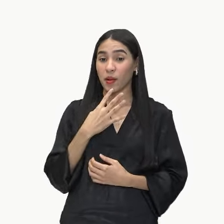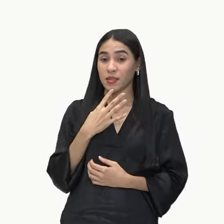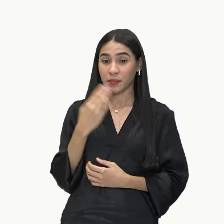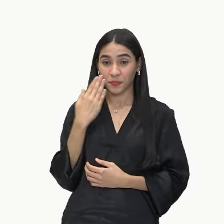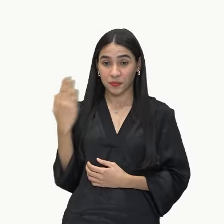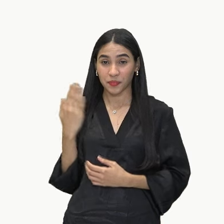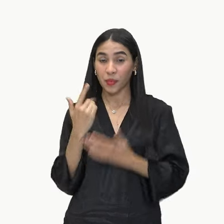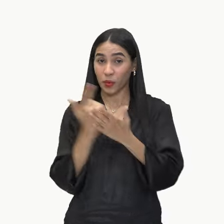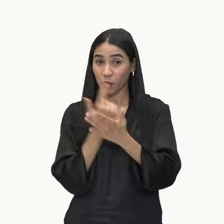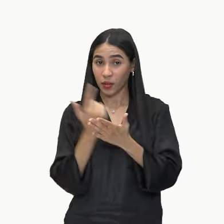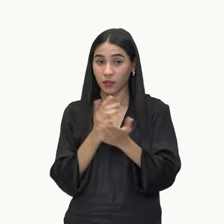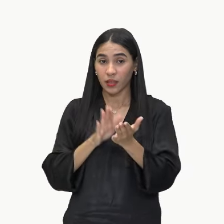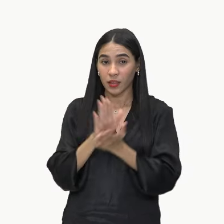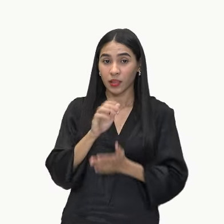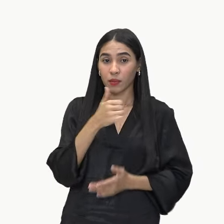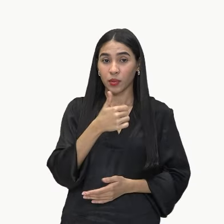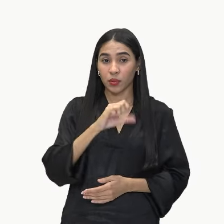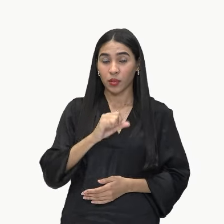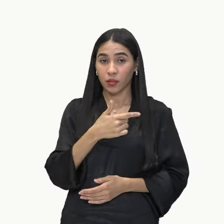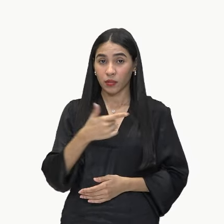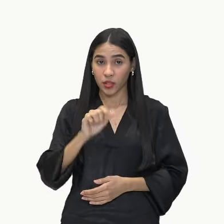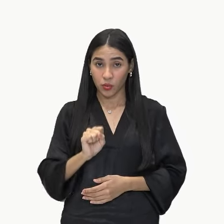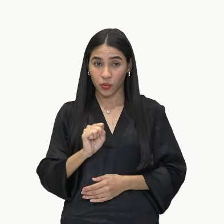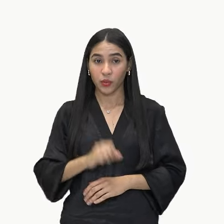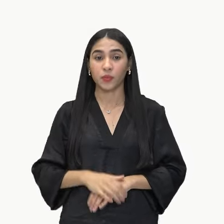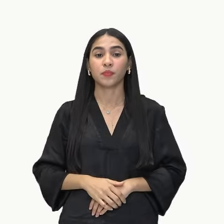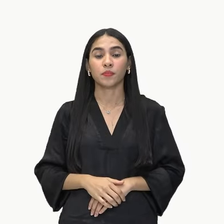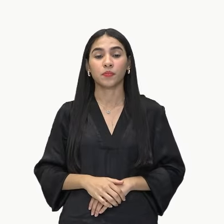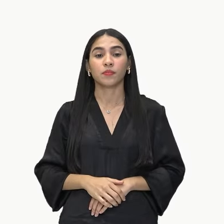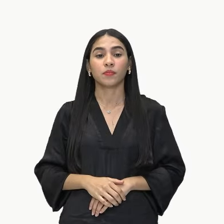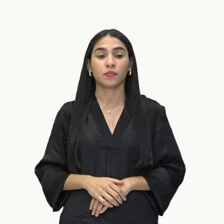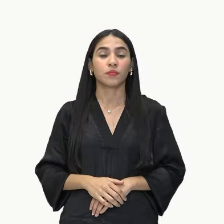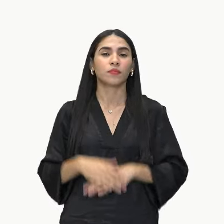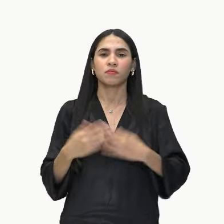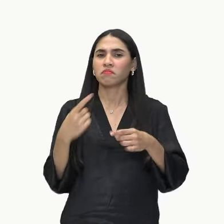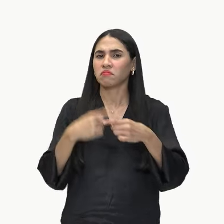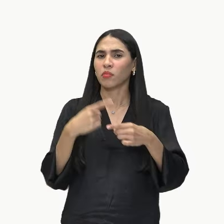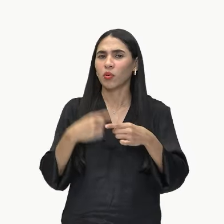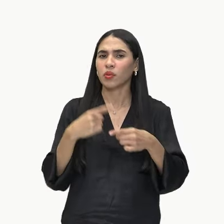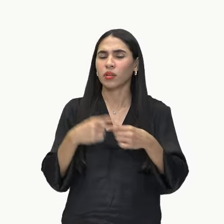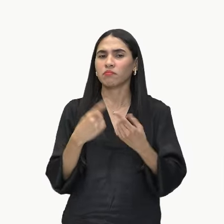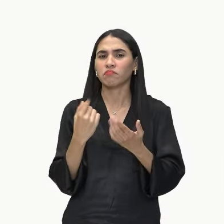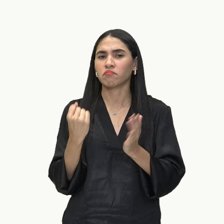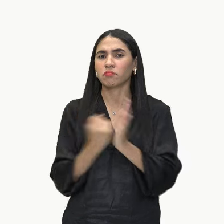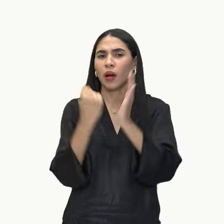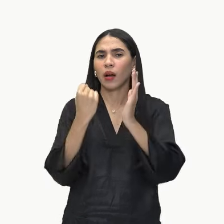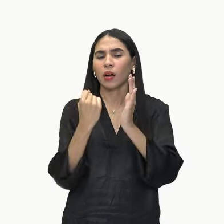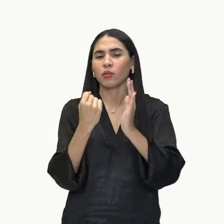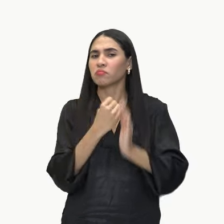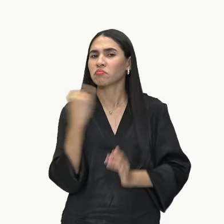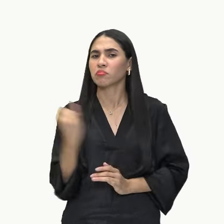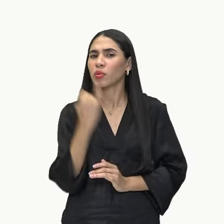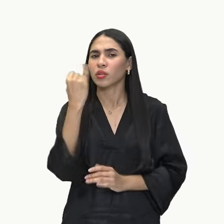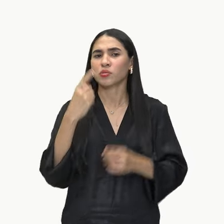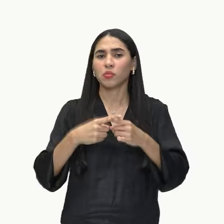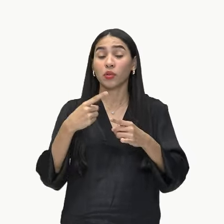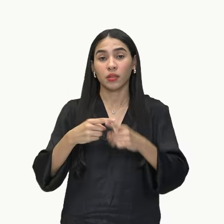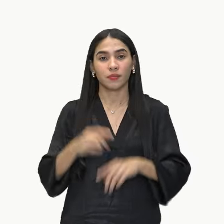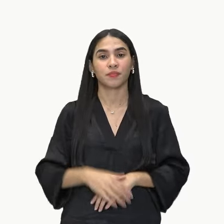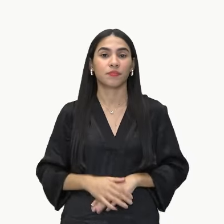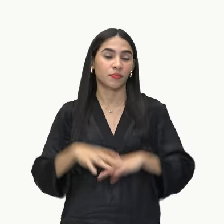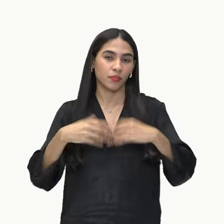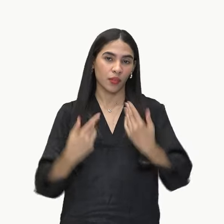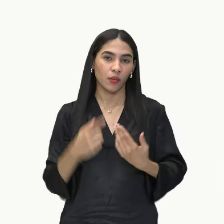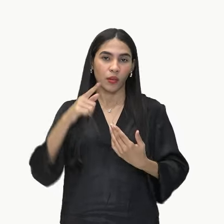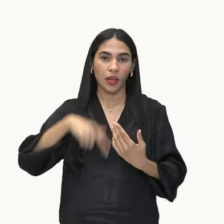Este livro foi lançado em 1928. E por que ele é essa obra-prima? Por que ele é tão importante? Justamente porque